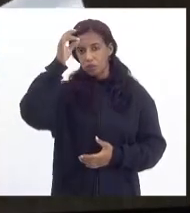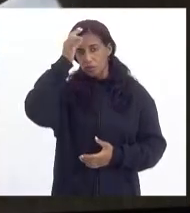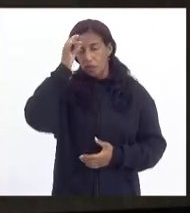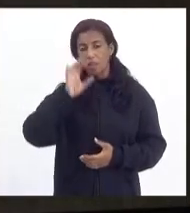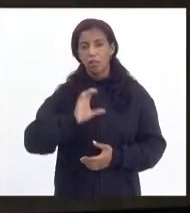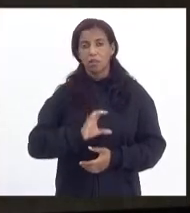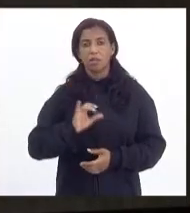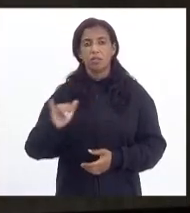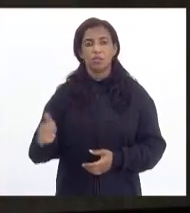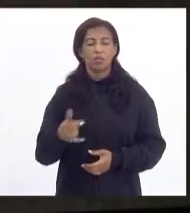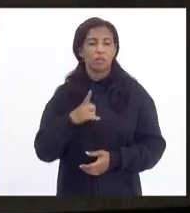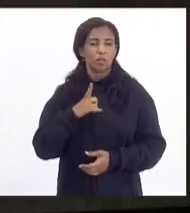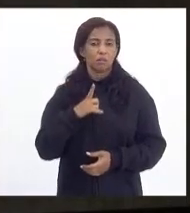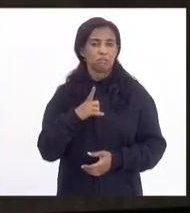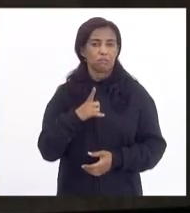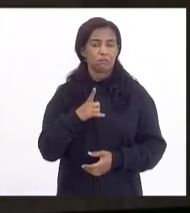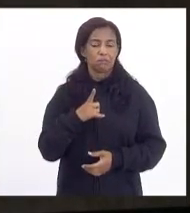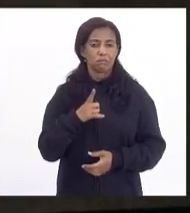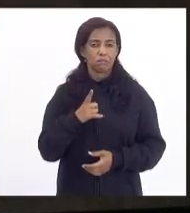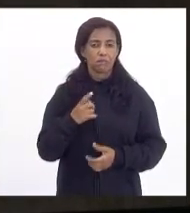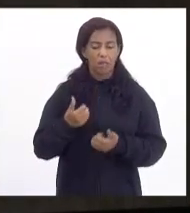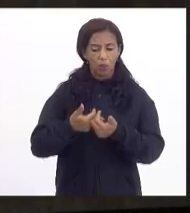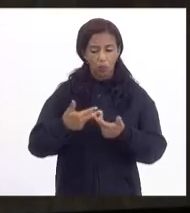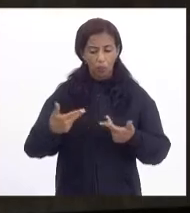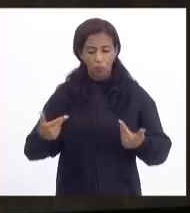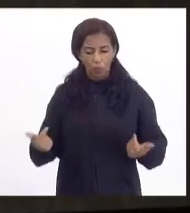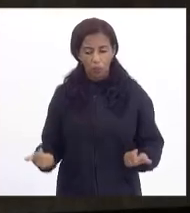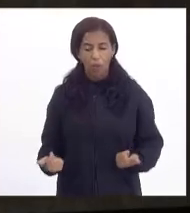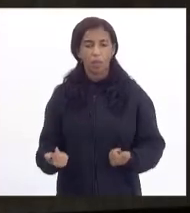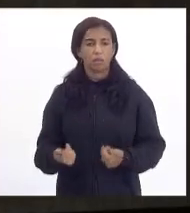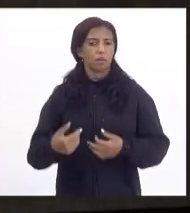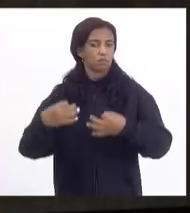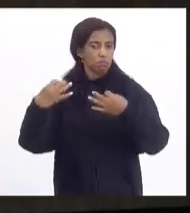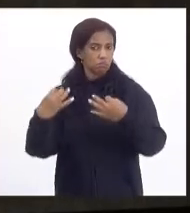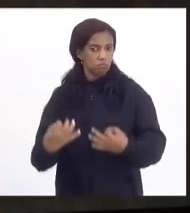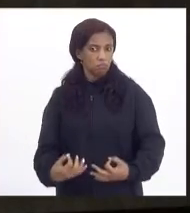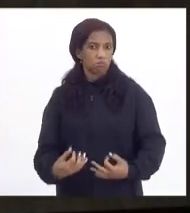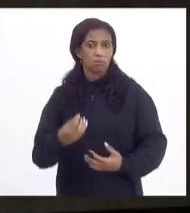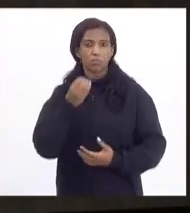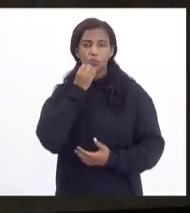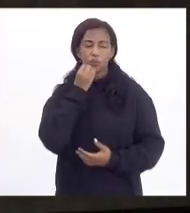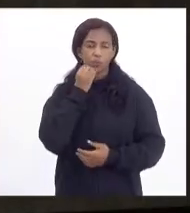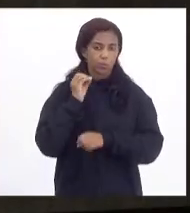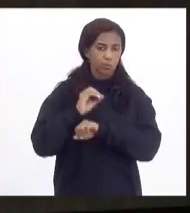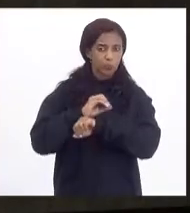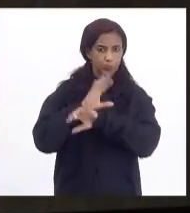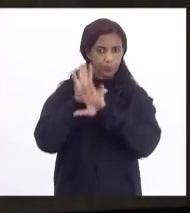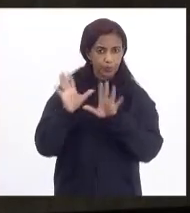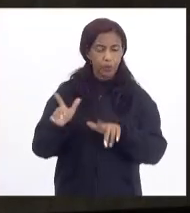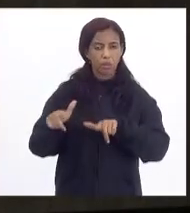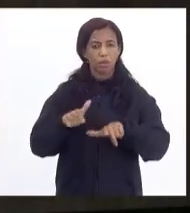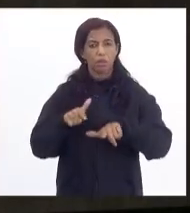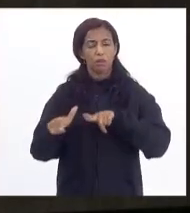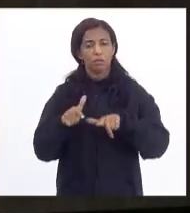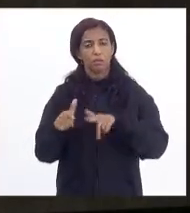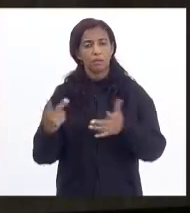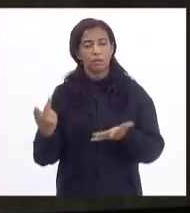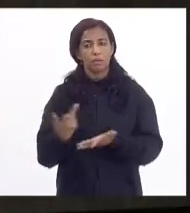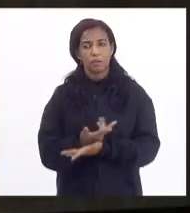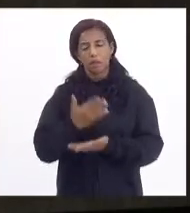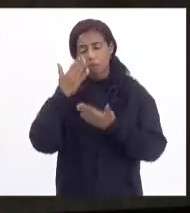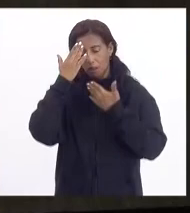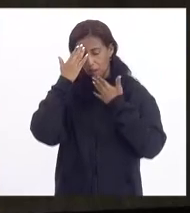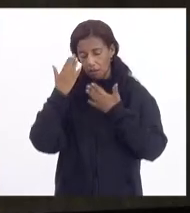CCJ tem de tentar dar muita qualidade, celeridade e transparência no trabalho que está sendo feito.